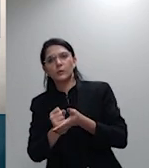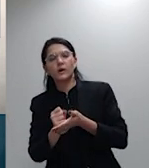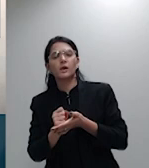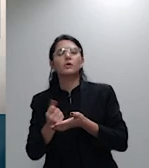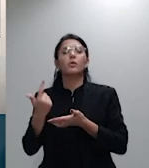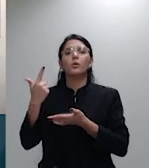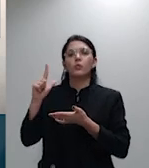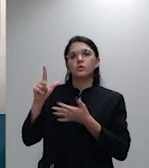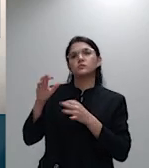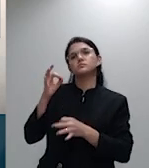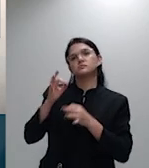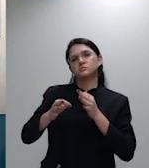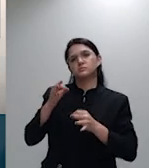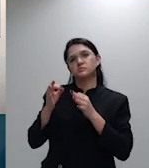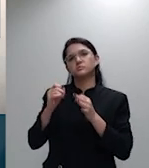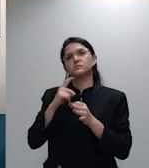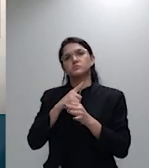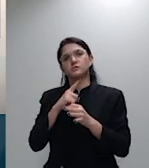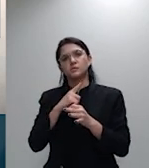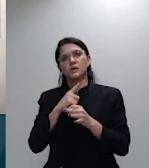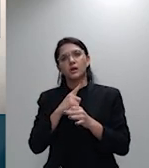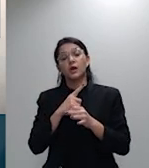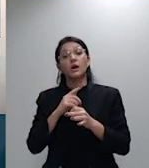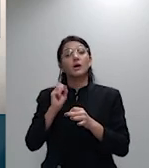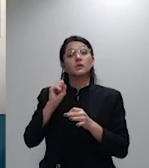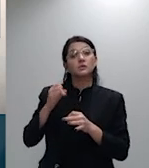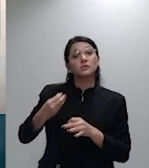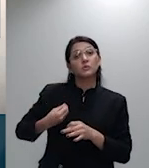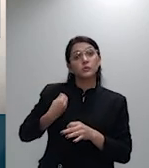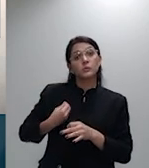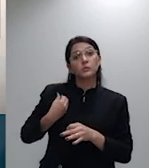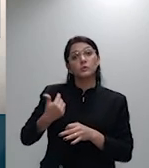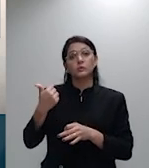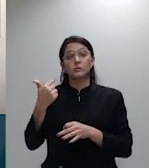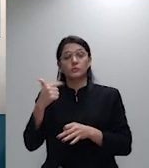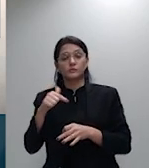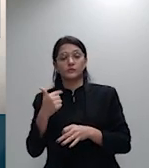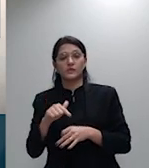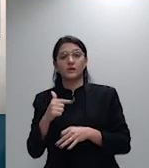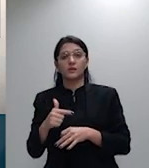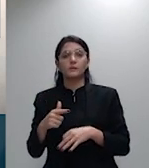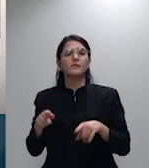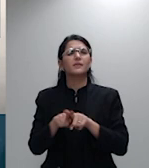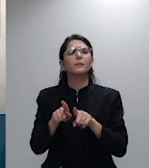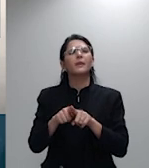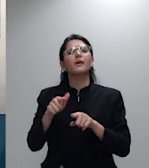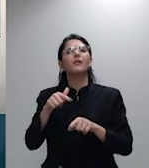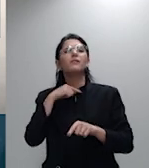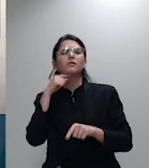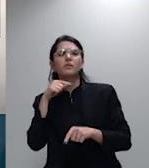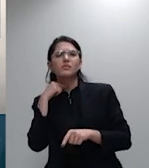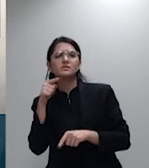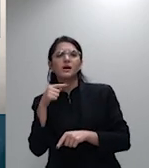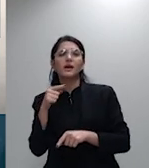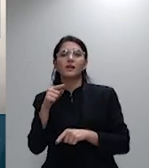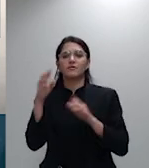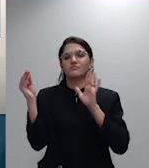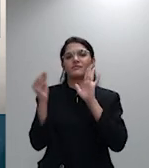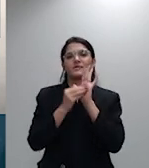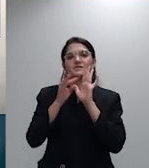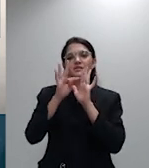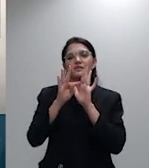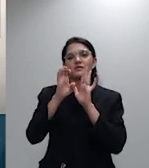de omissão contra um povo inviabilidade se fixar e tese sobre as diversas circunstâncias que conduzem à